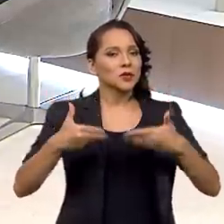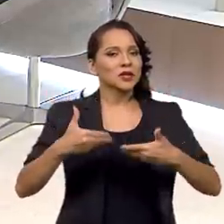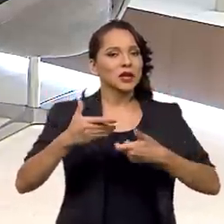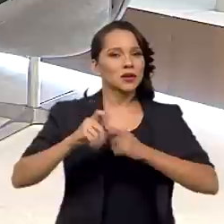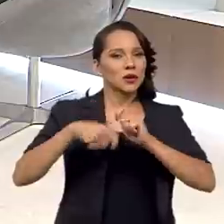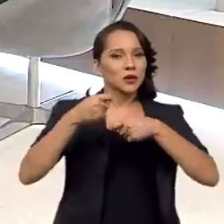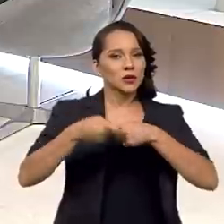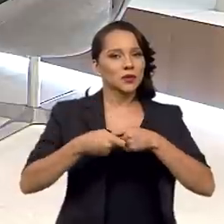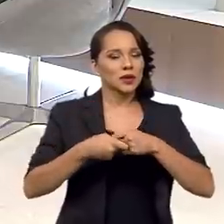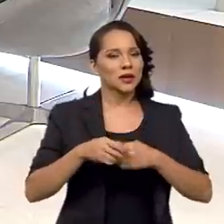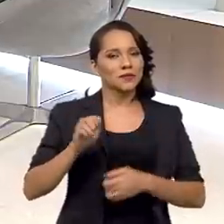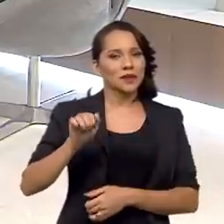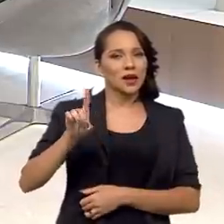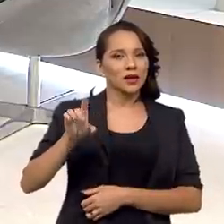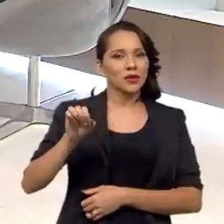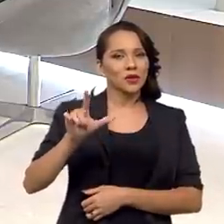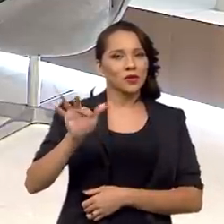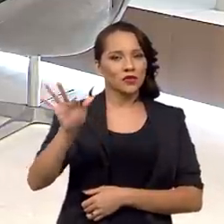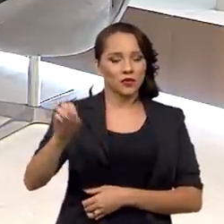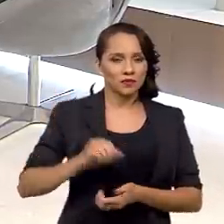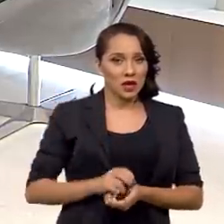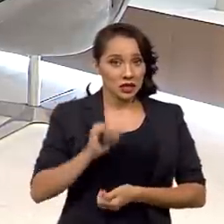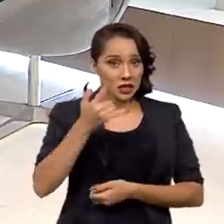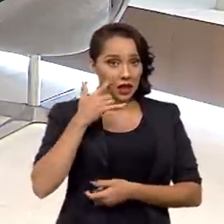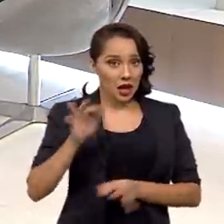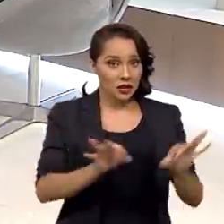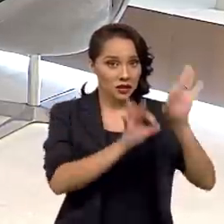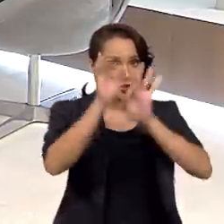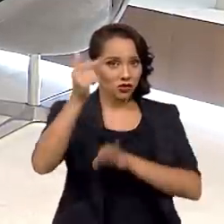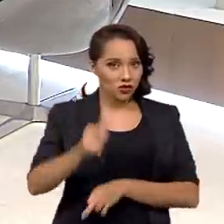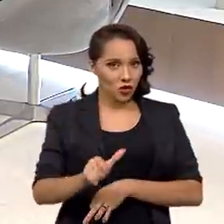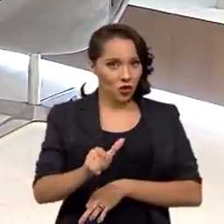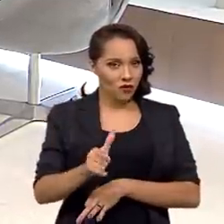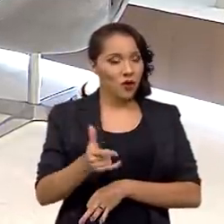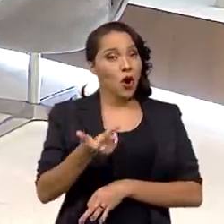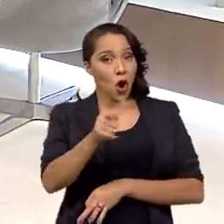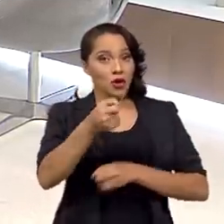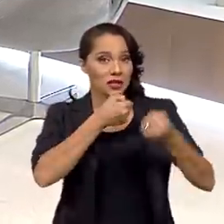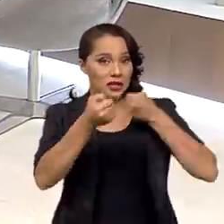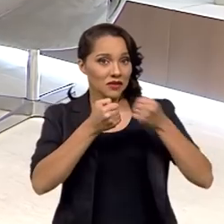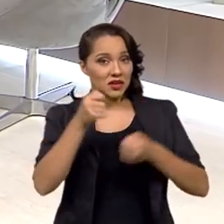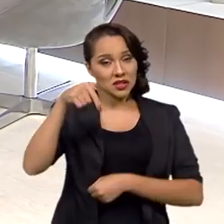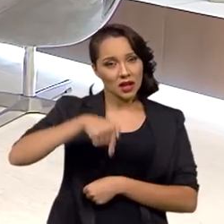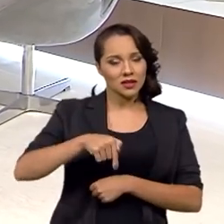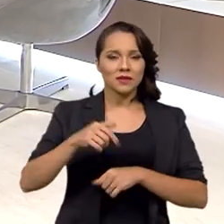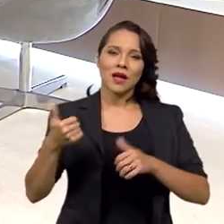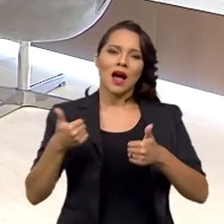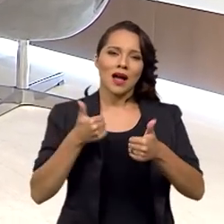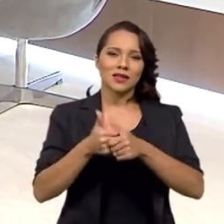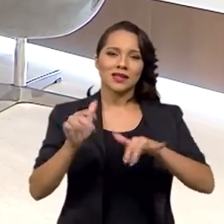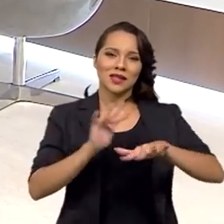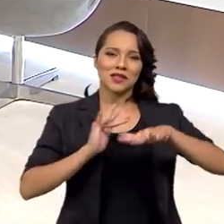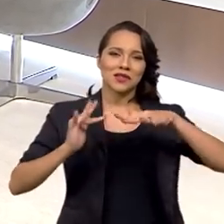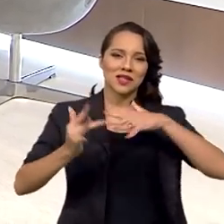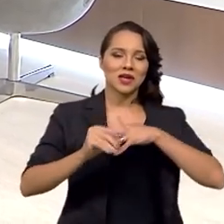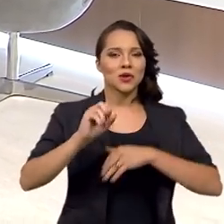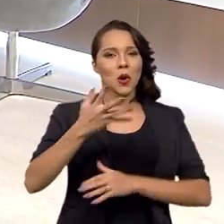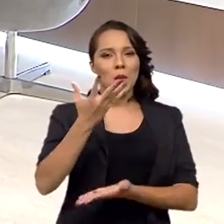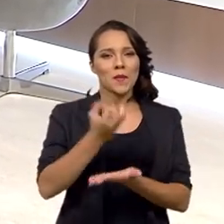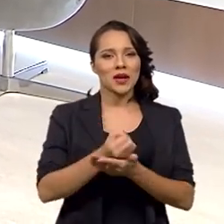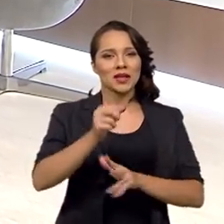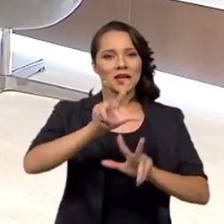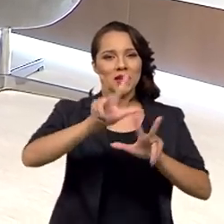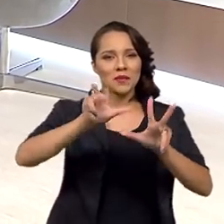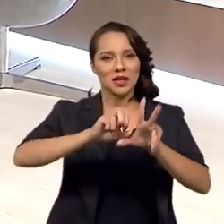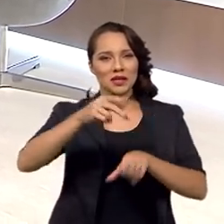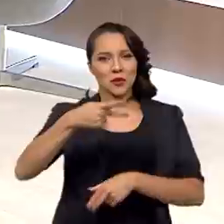Economia, Adolfo Saksida. E se você quiser rever esta ou outras entrevistas, siga as nossas redes sociais ou baixe o TV